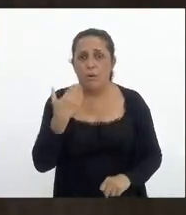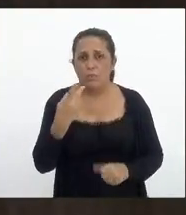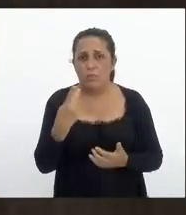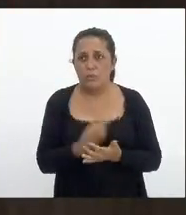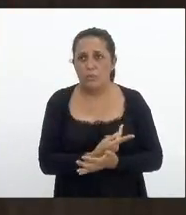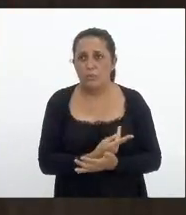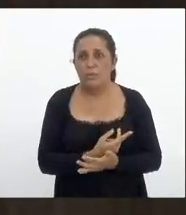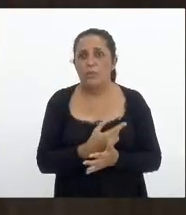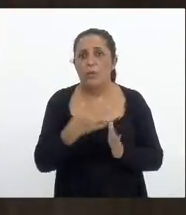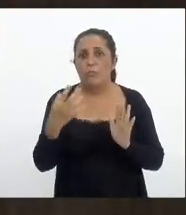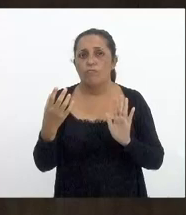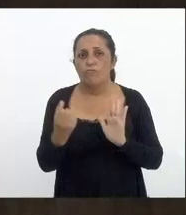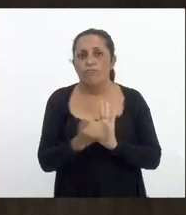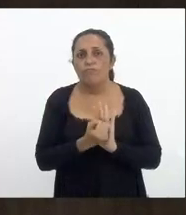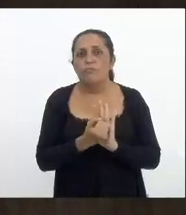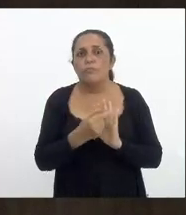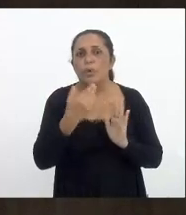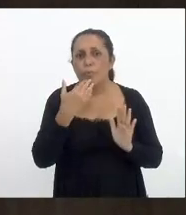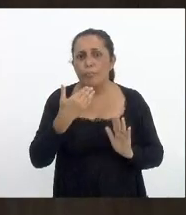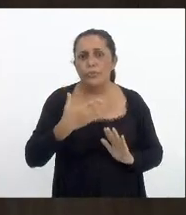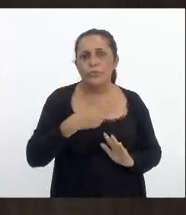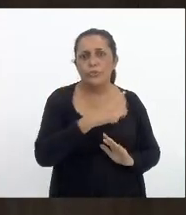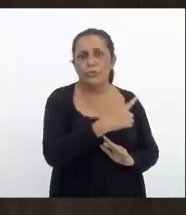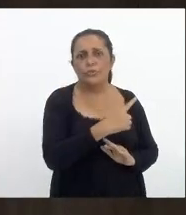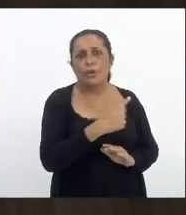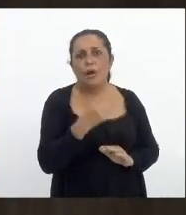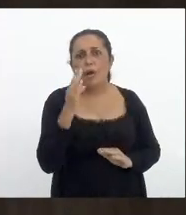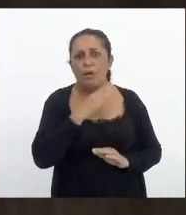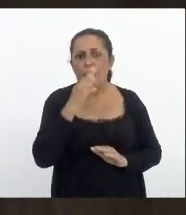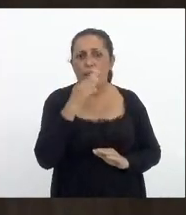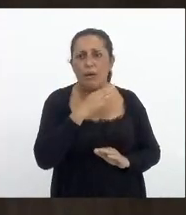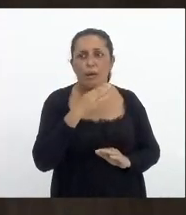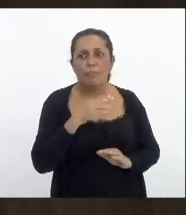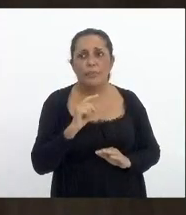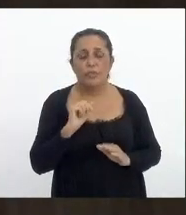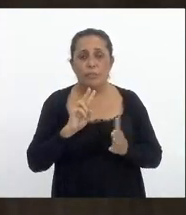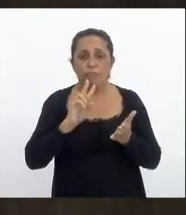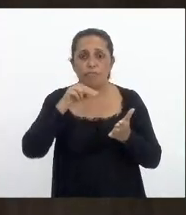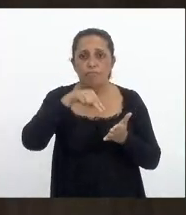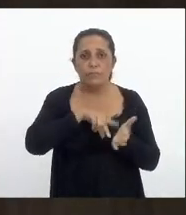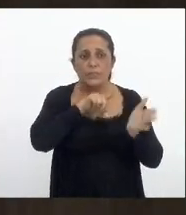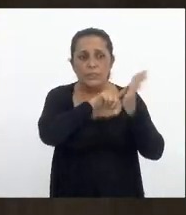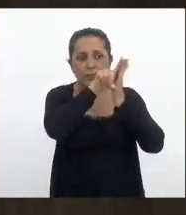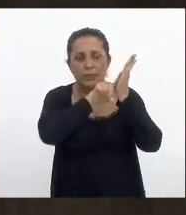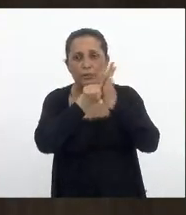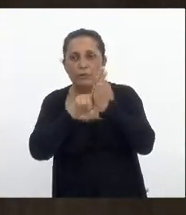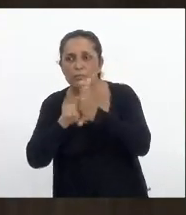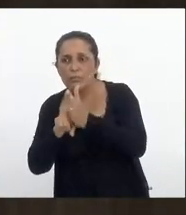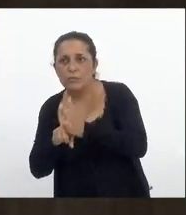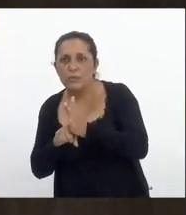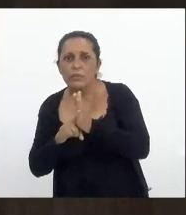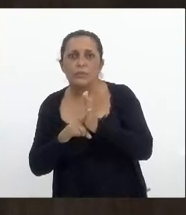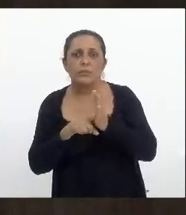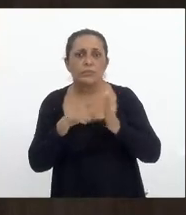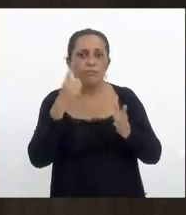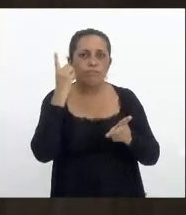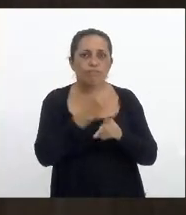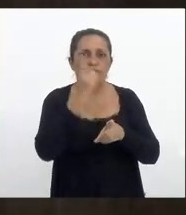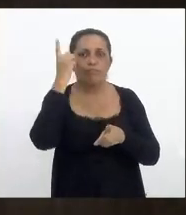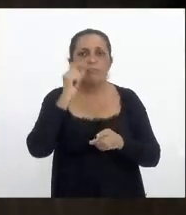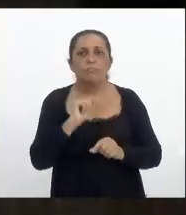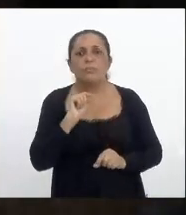deixar registrado aqui o meu pedido para acelerar para que possam levantar realmente e chegar aos autores dessas